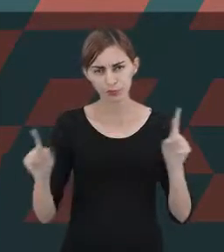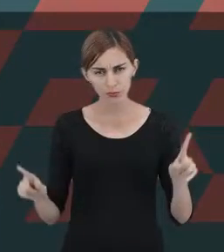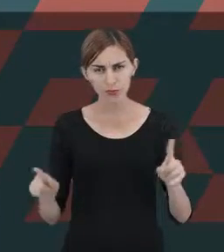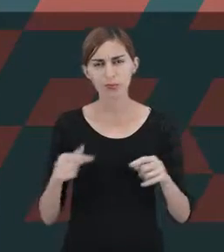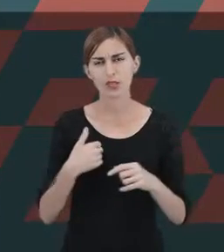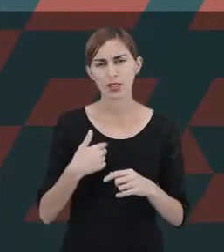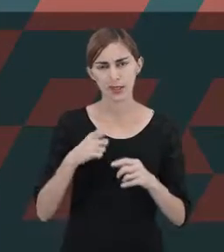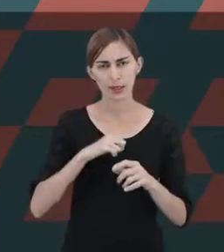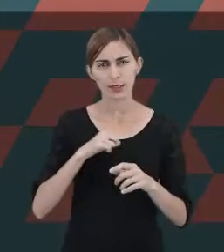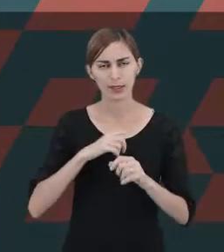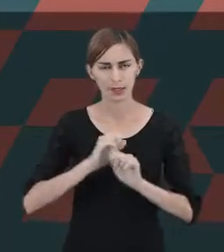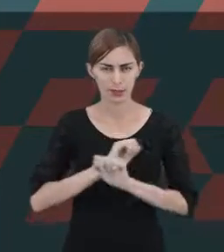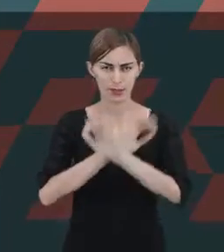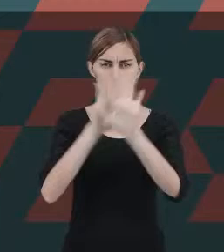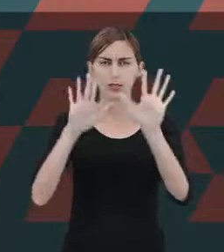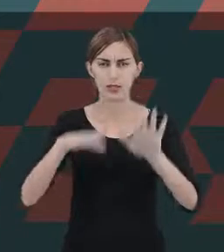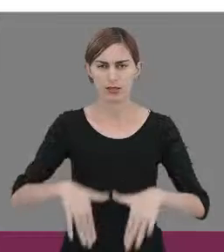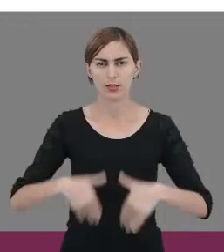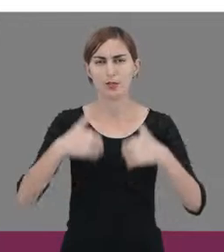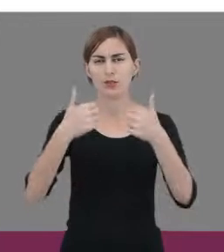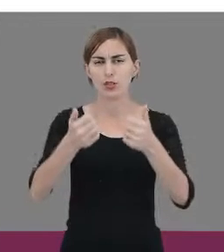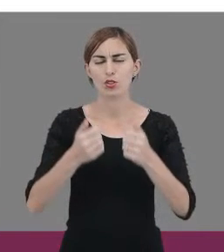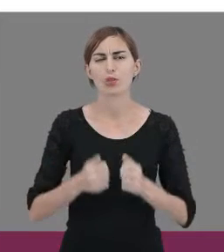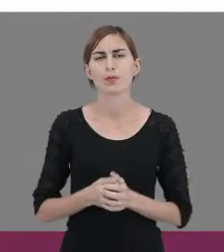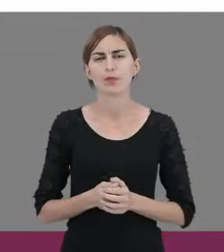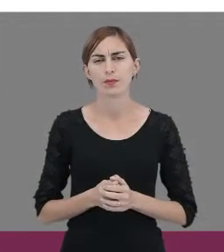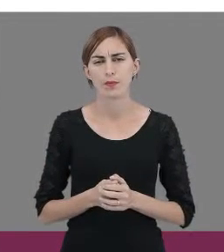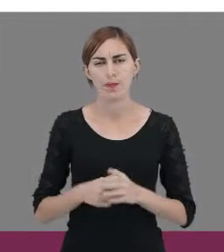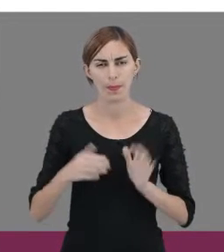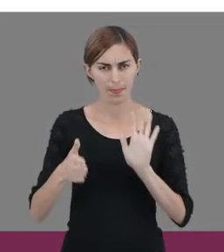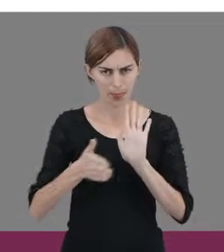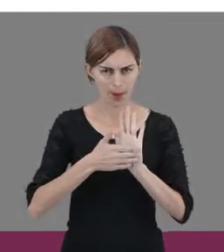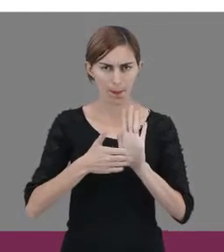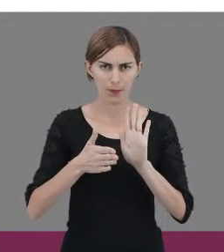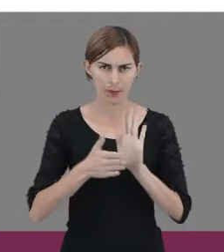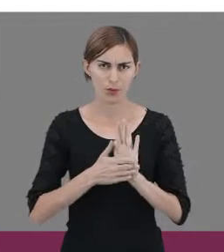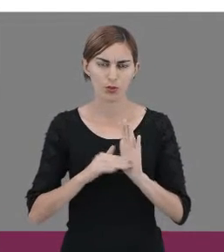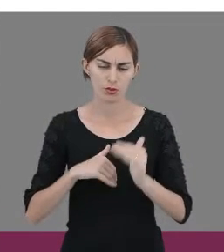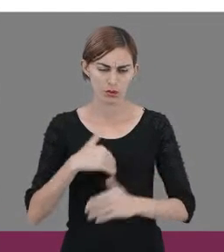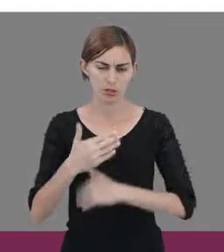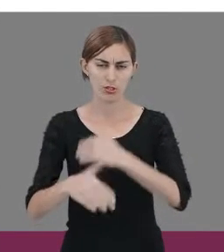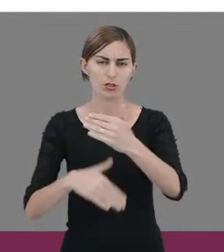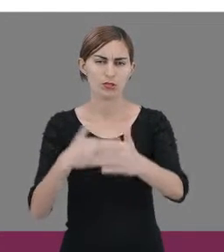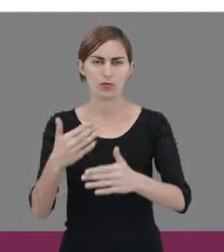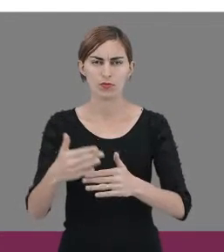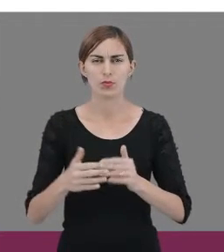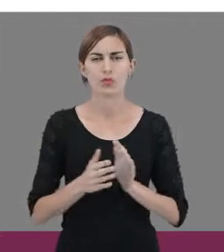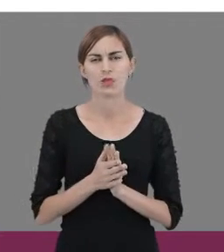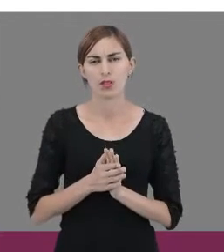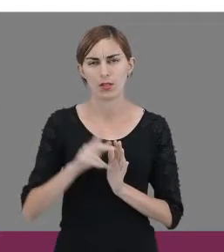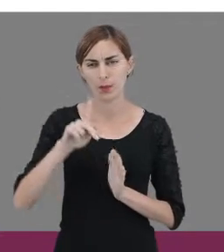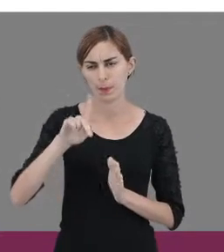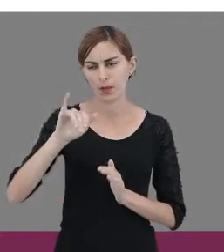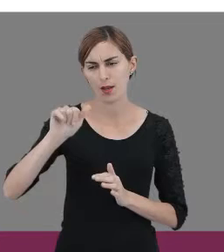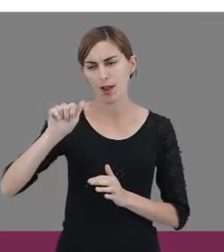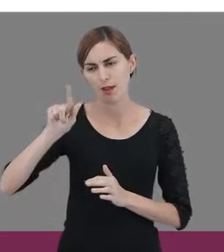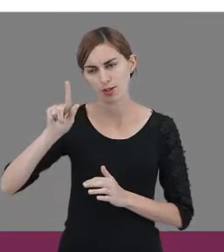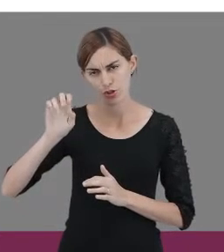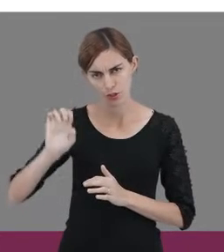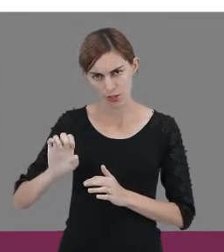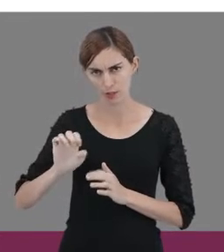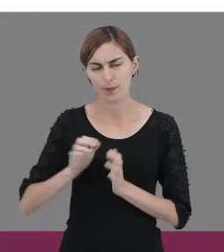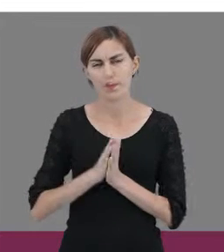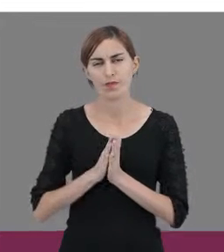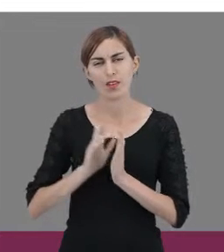esclarecer da melhor forma possível. A proposta de desenvolvimento trazida por Gêno Piaget é justamente